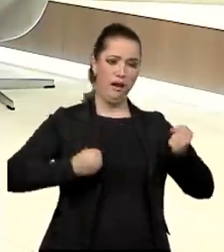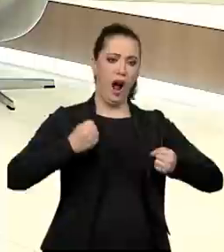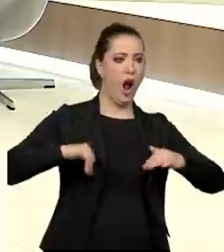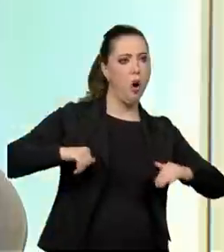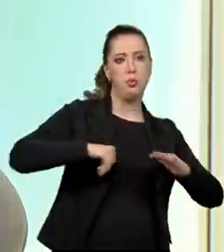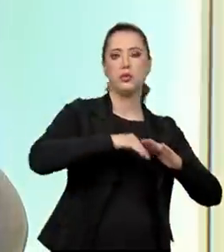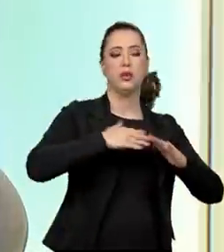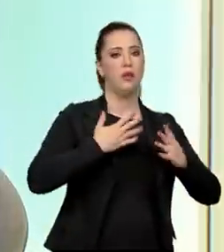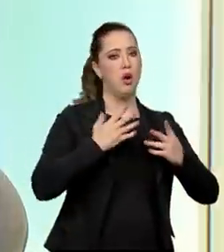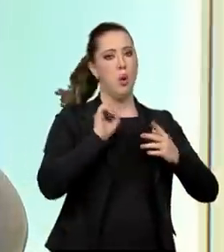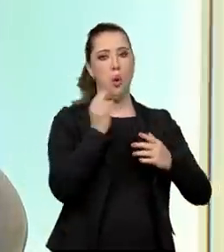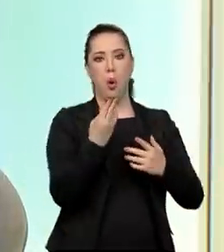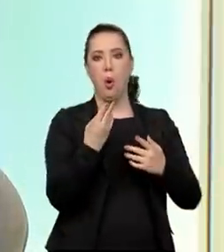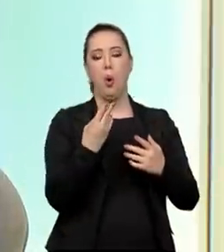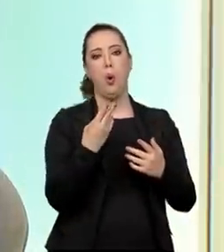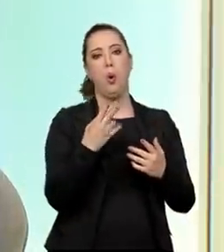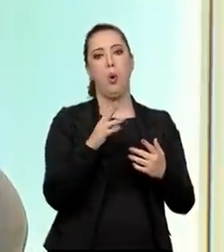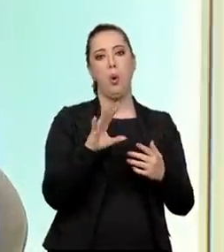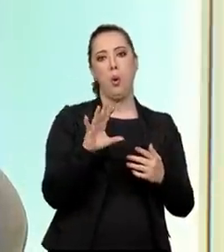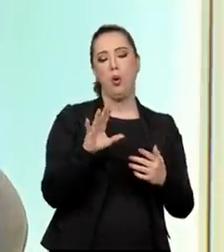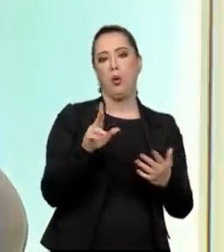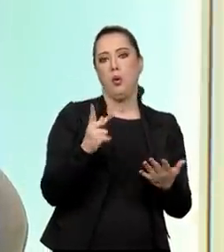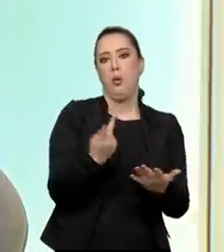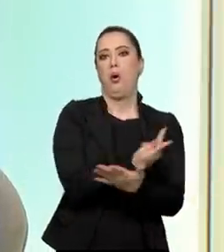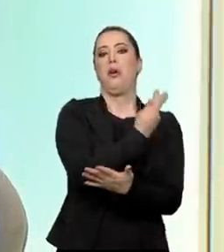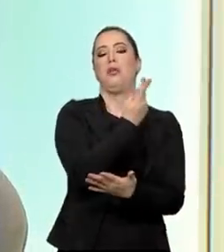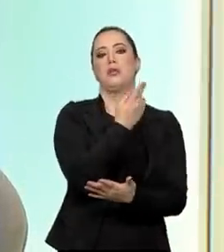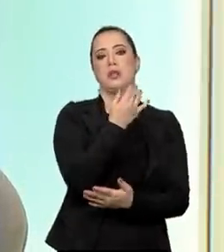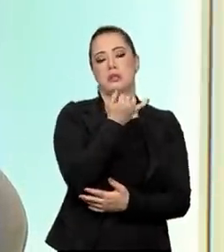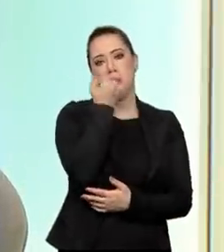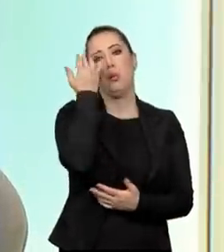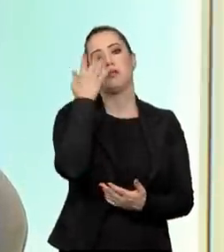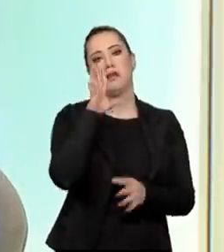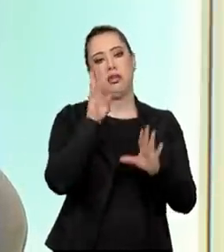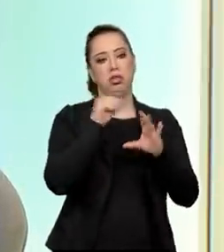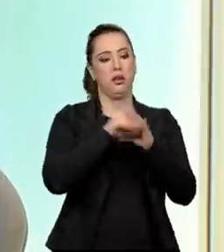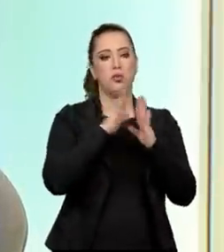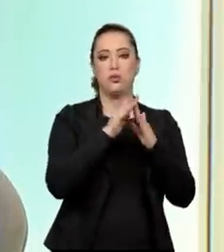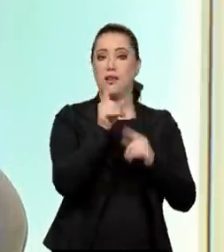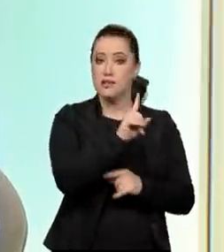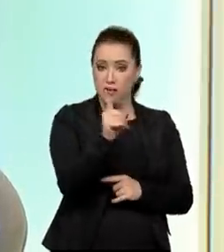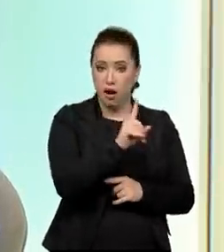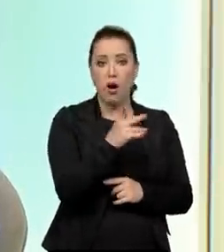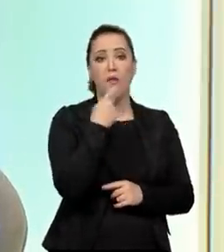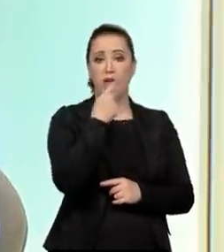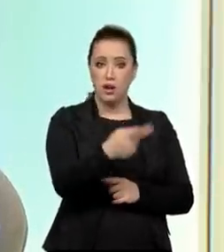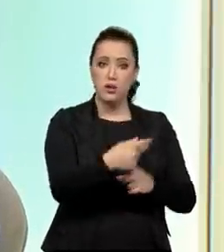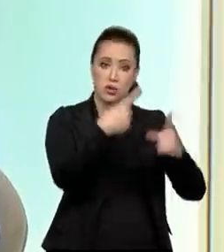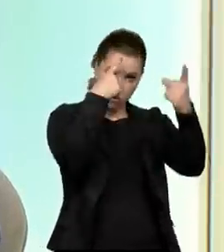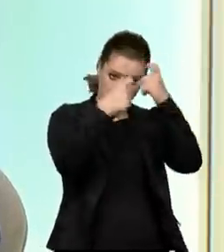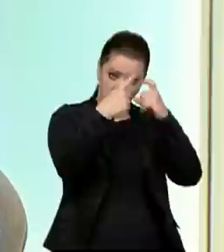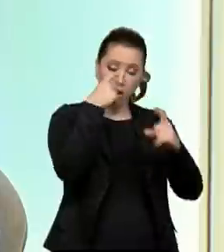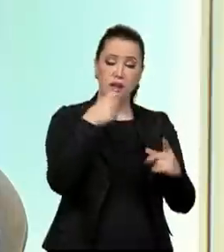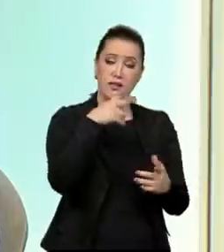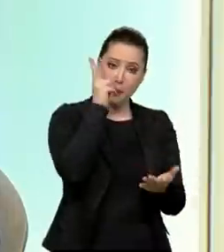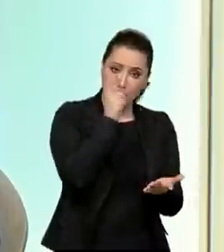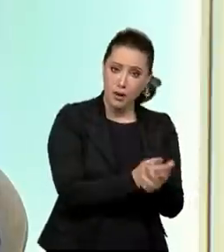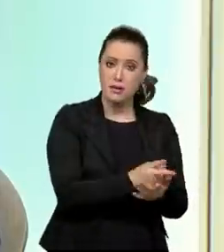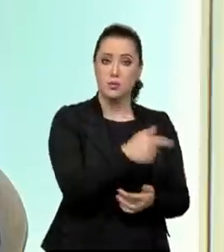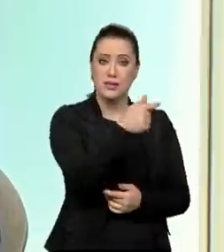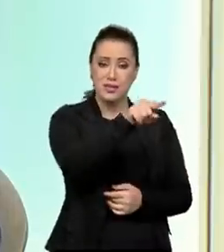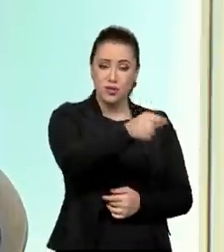Então, a nossa criança sofre muita violência. Nós temos ainda que vencer a questão do SINASE, que é o sistema